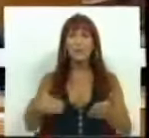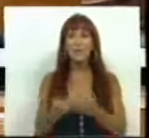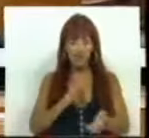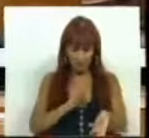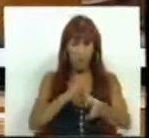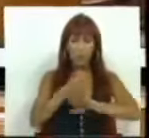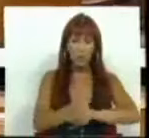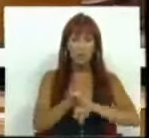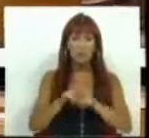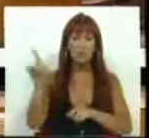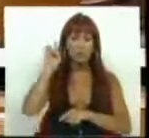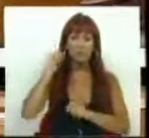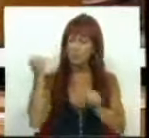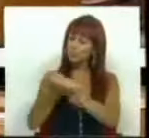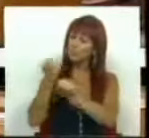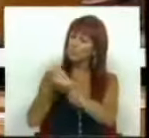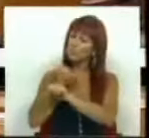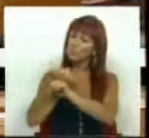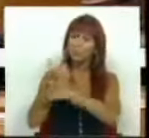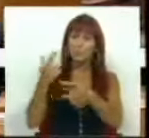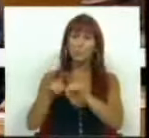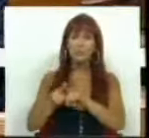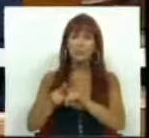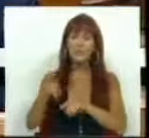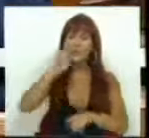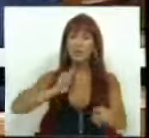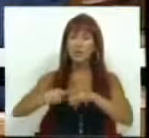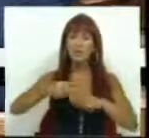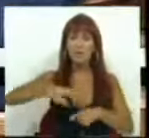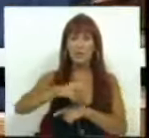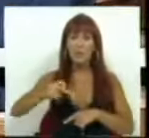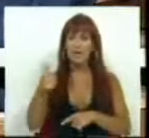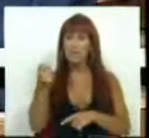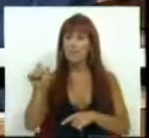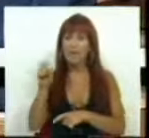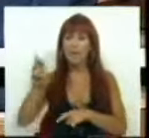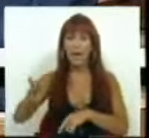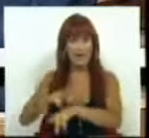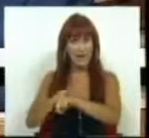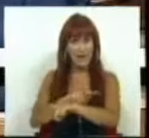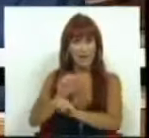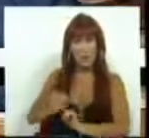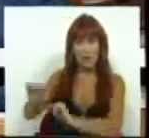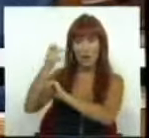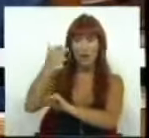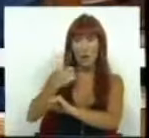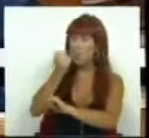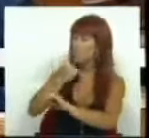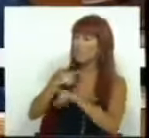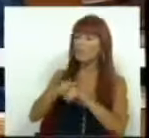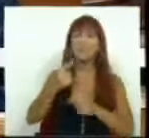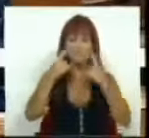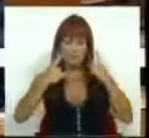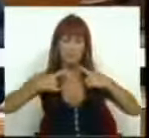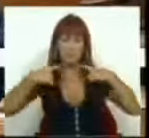continuidade ao relevante desempenho da deputada Maria de Belém e da sua direcção, que com muita honra e satisfação